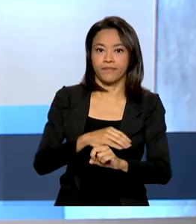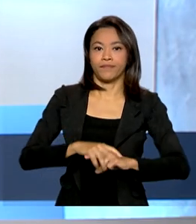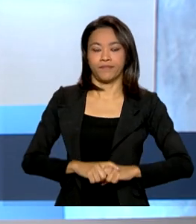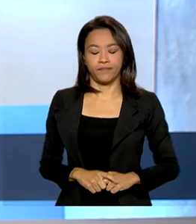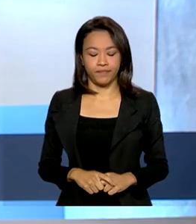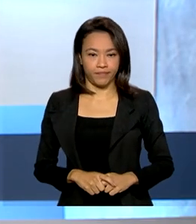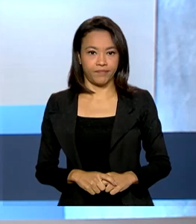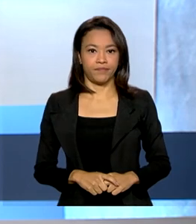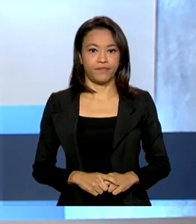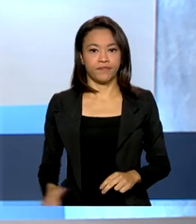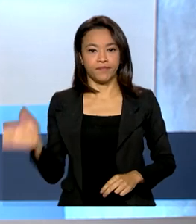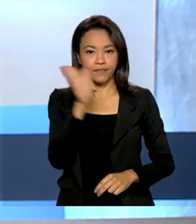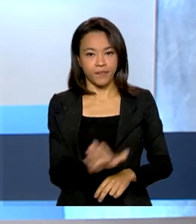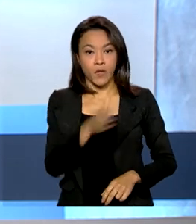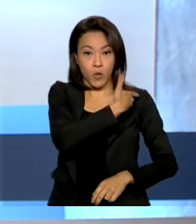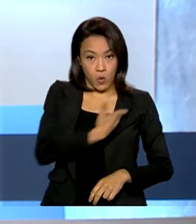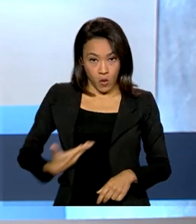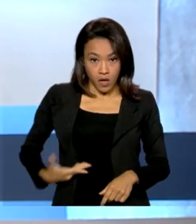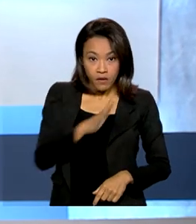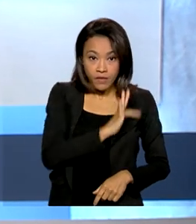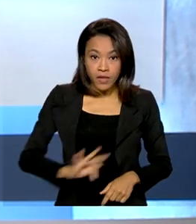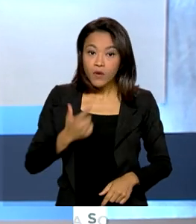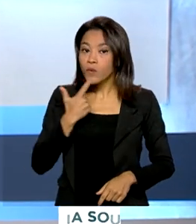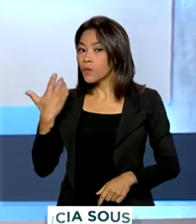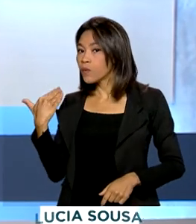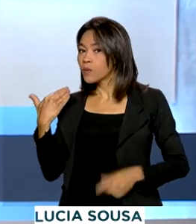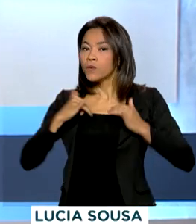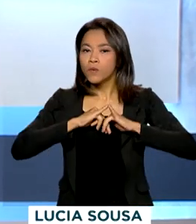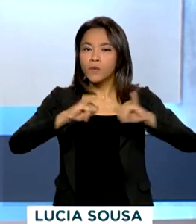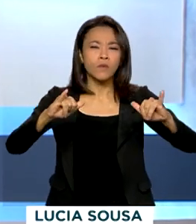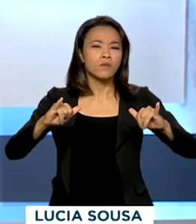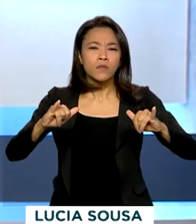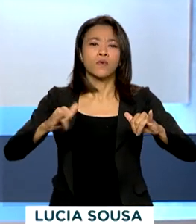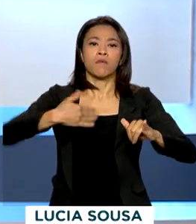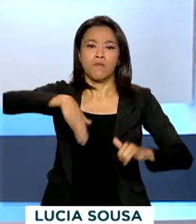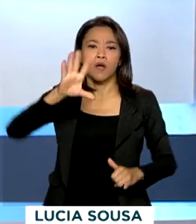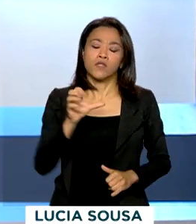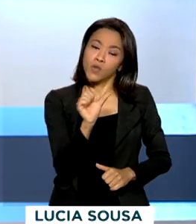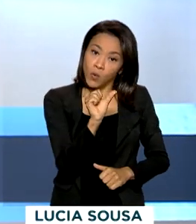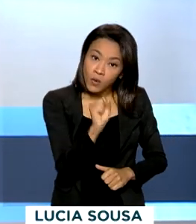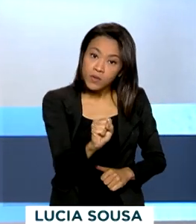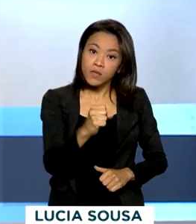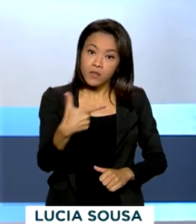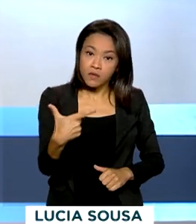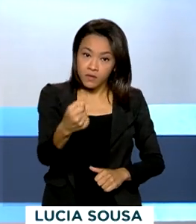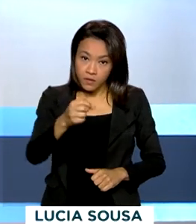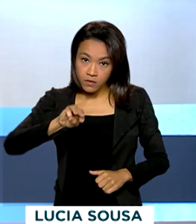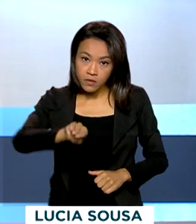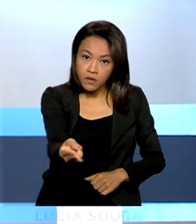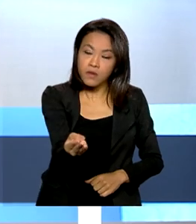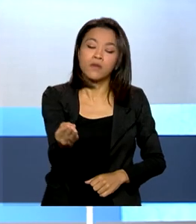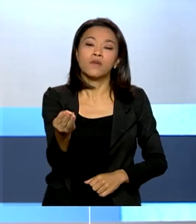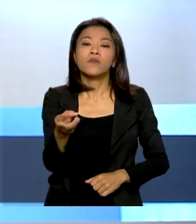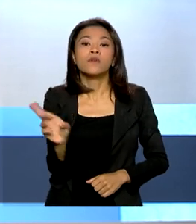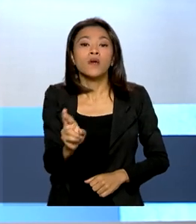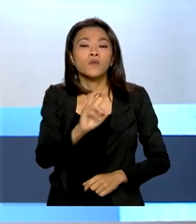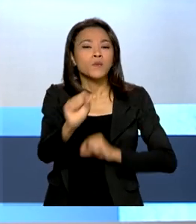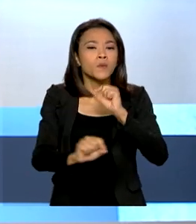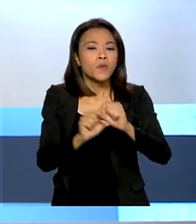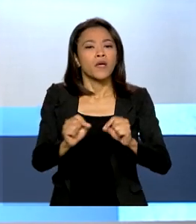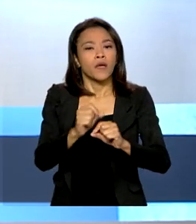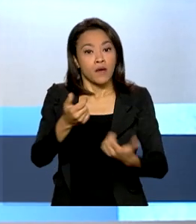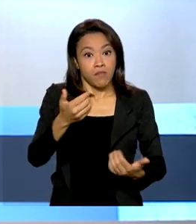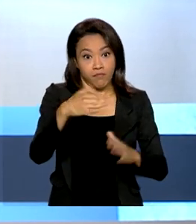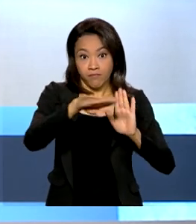E o governo federal anunciou também mais de 820 milhões de reais para ações de amparo a gestantes,